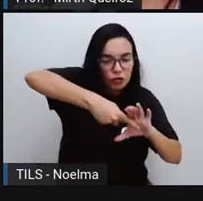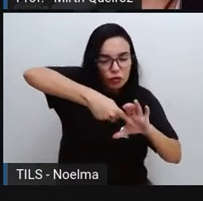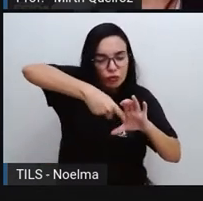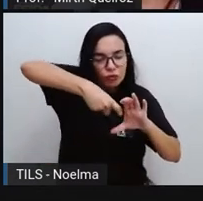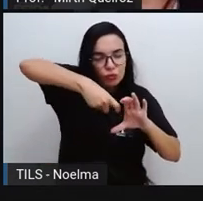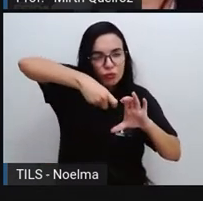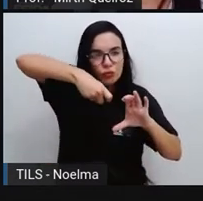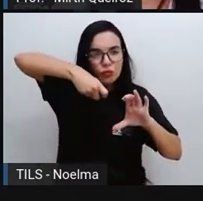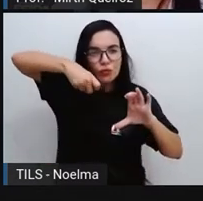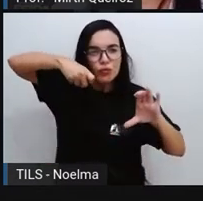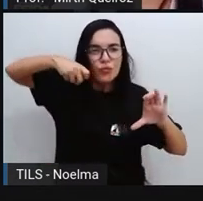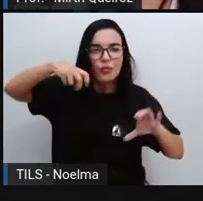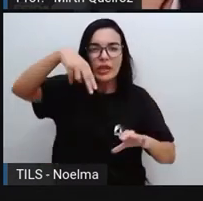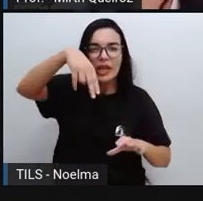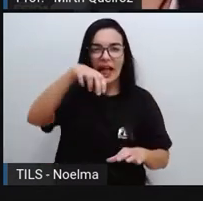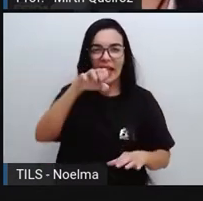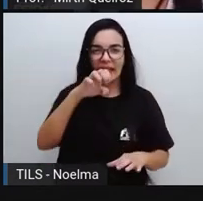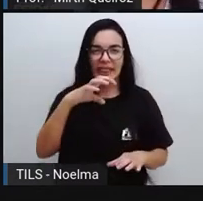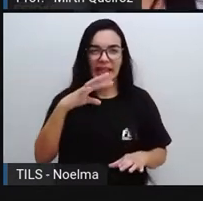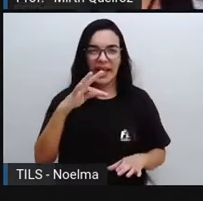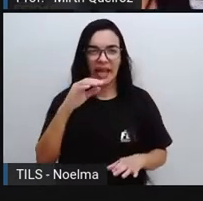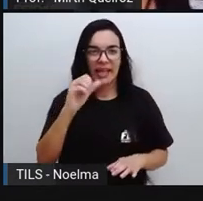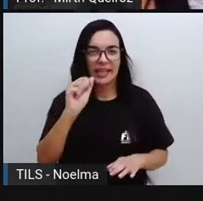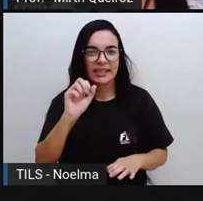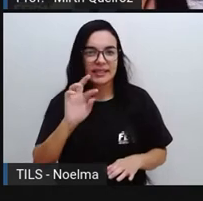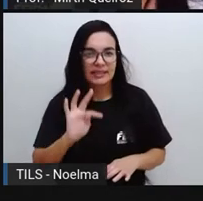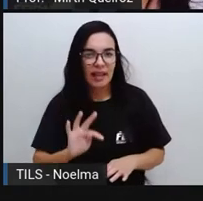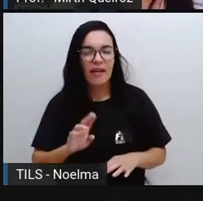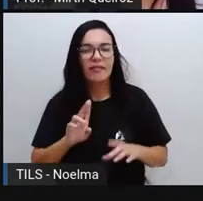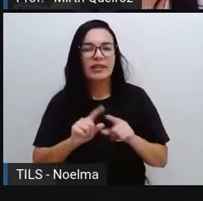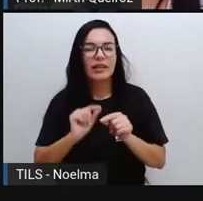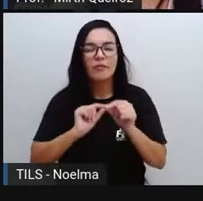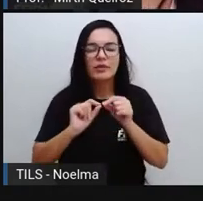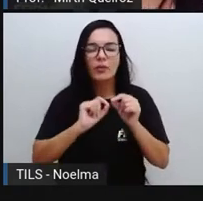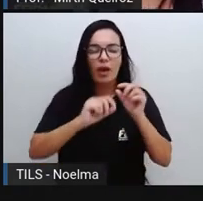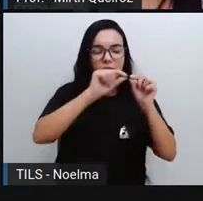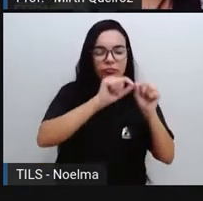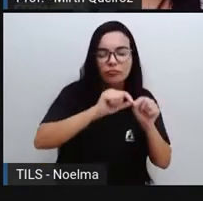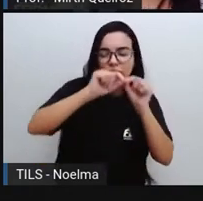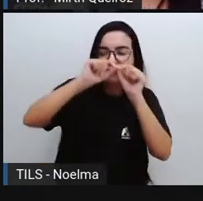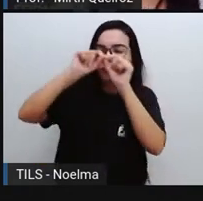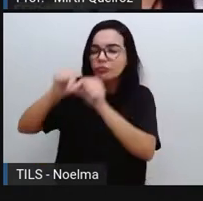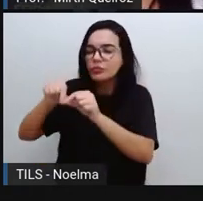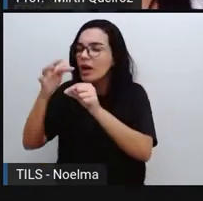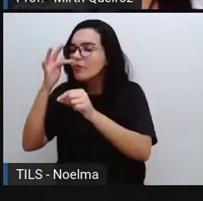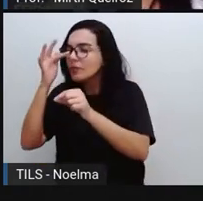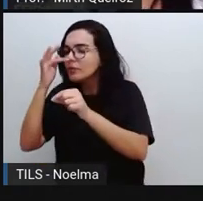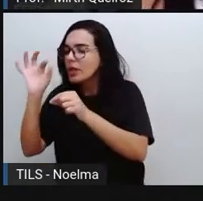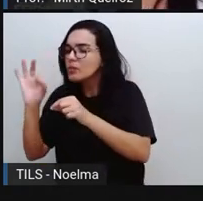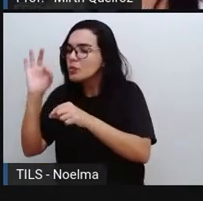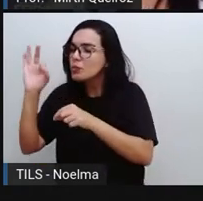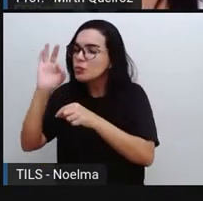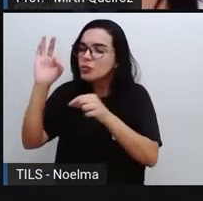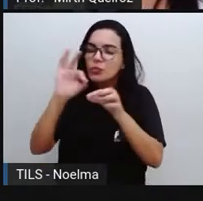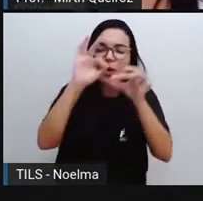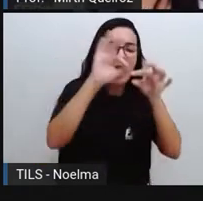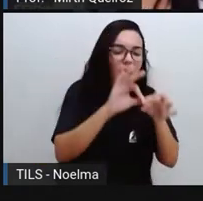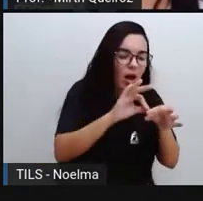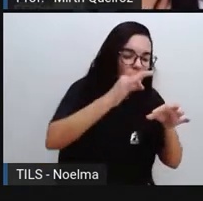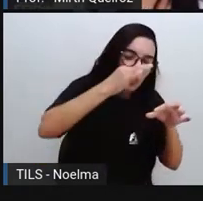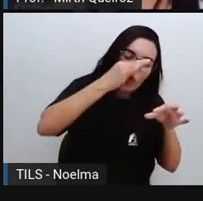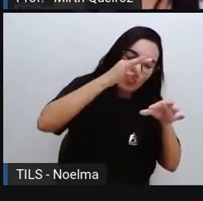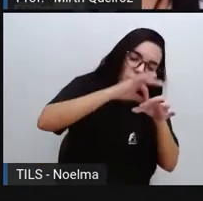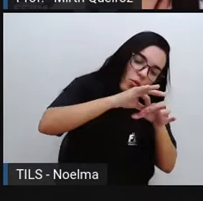ficam presas no grão de pólen, quando elas vão para outra florzinha, né? Vai acabar vendo ali